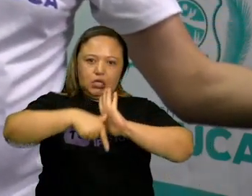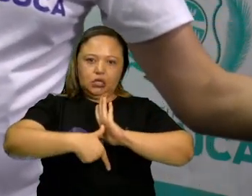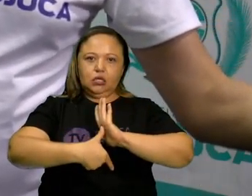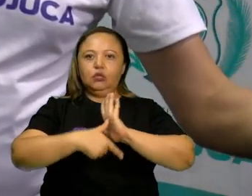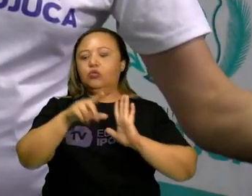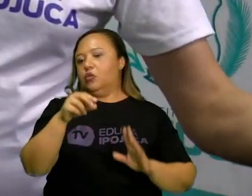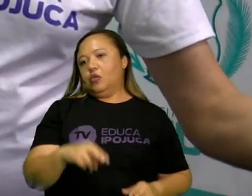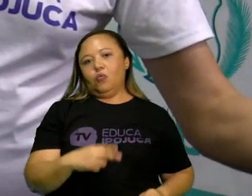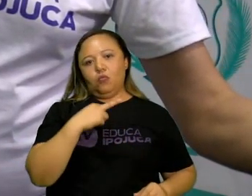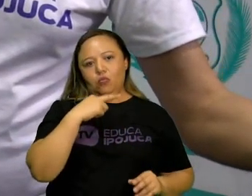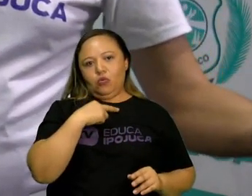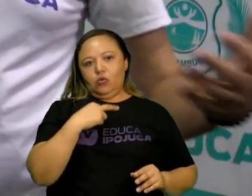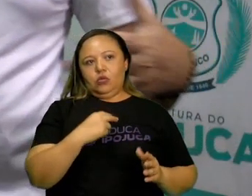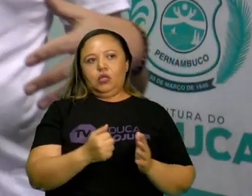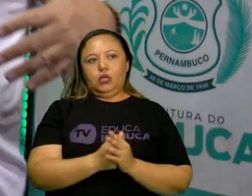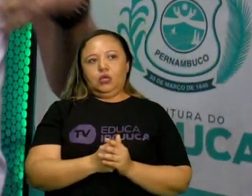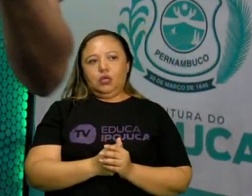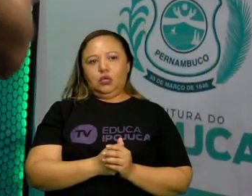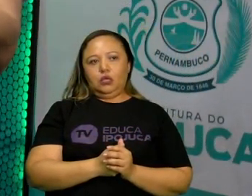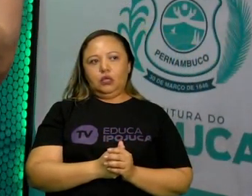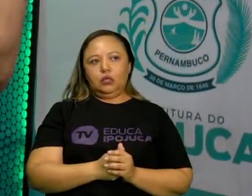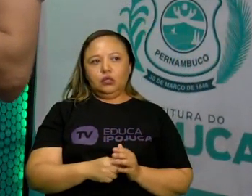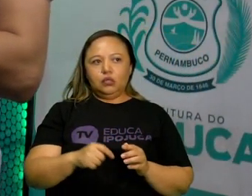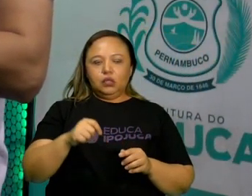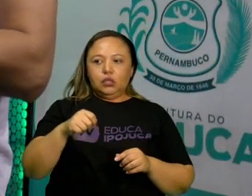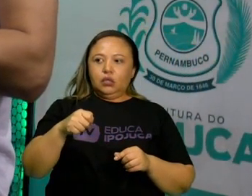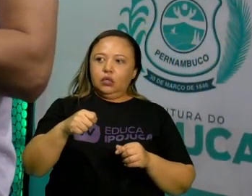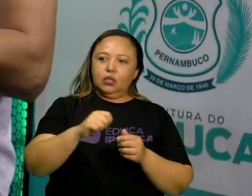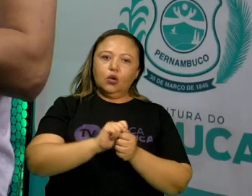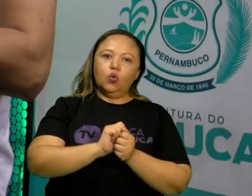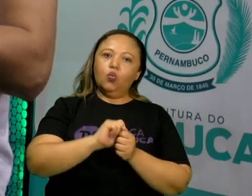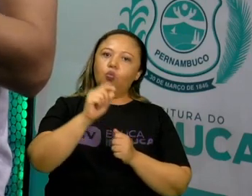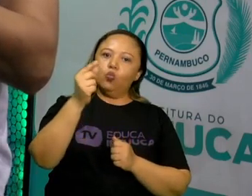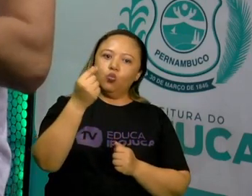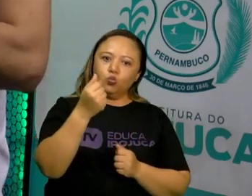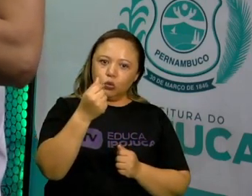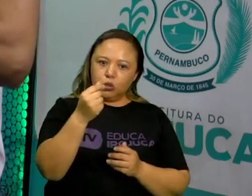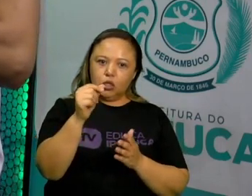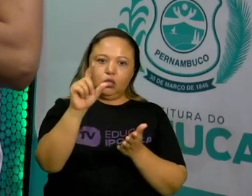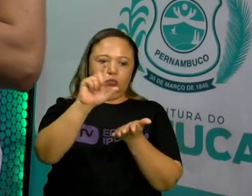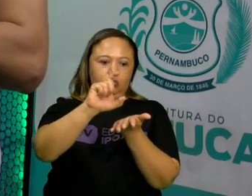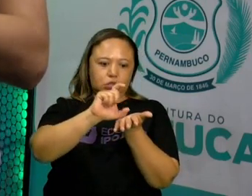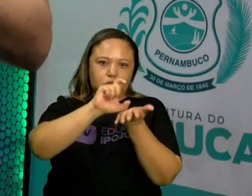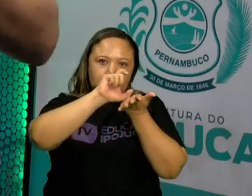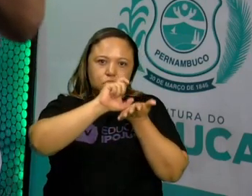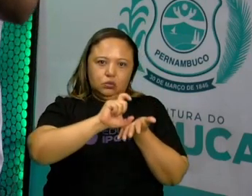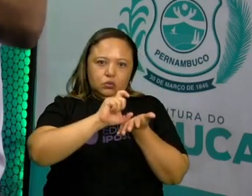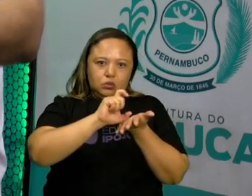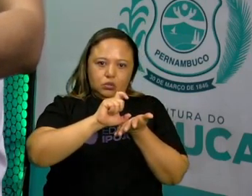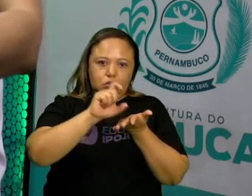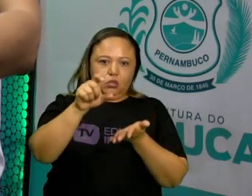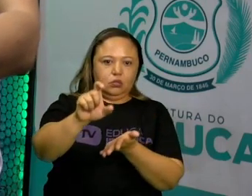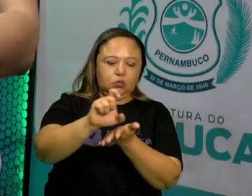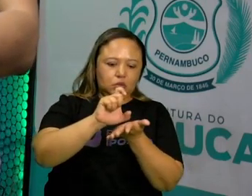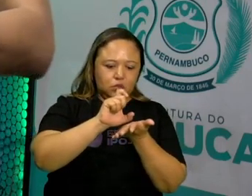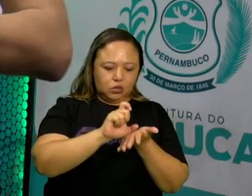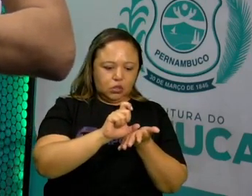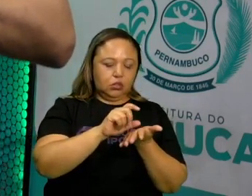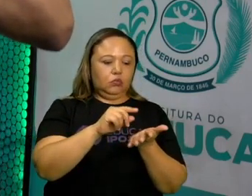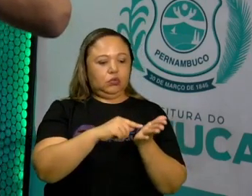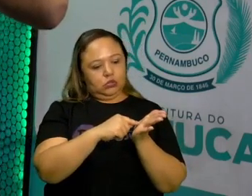Funcultura, em Pernambuco, por exemplo, que vai te dar a grana para você fazer seu filme. A grana que você pediu ali.